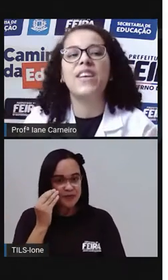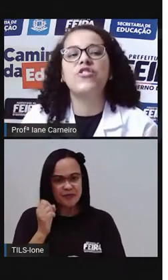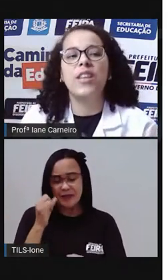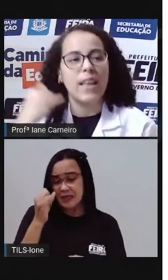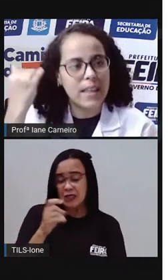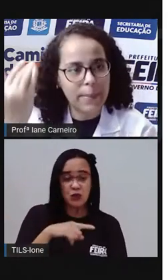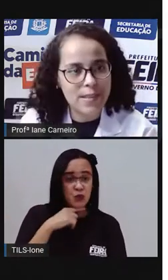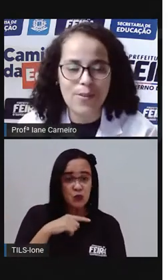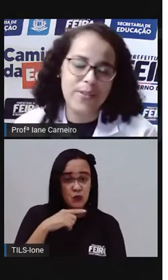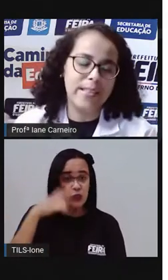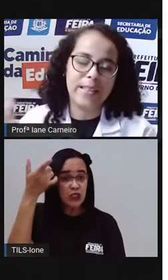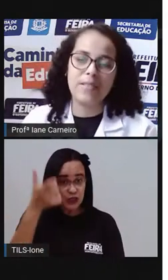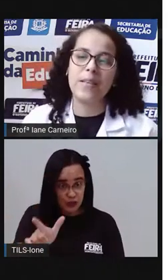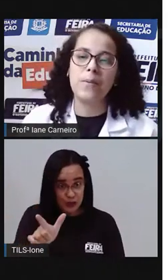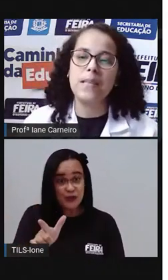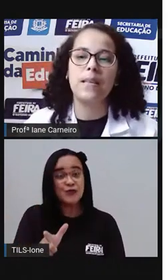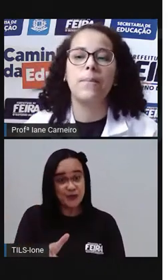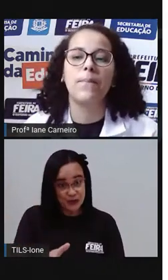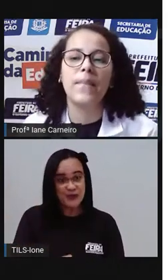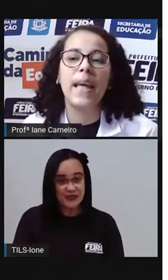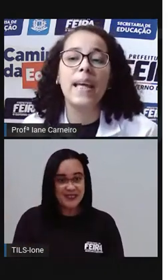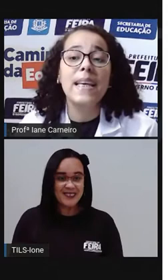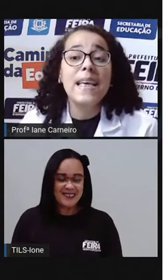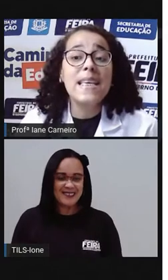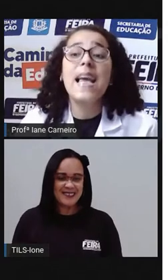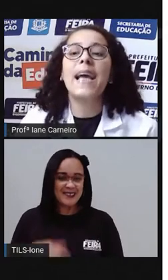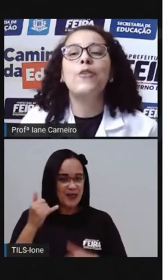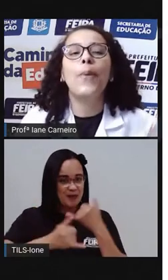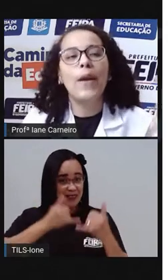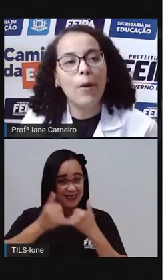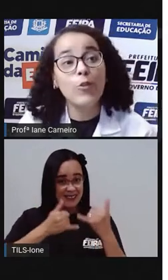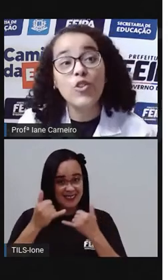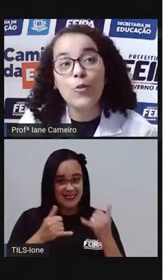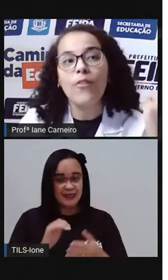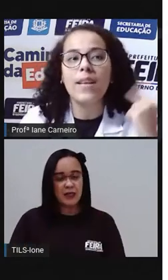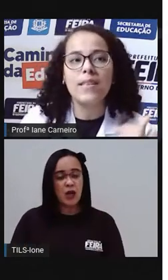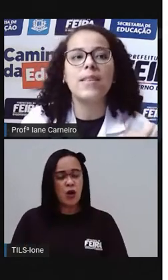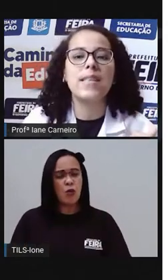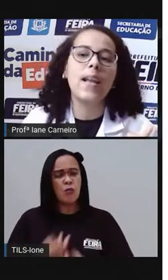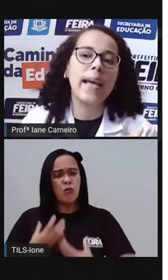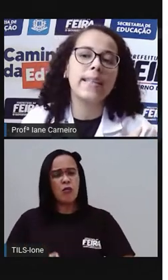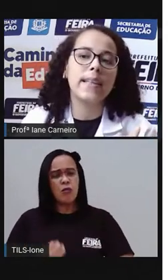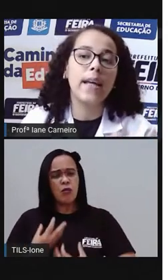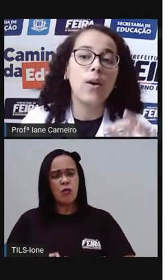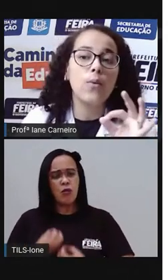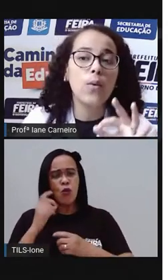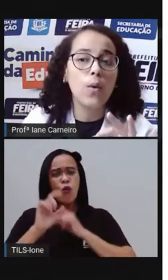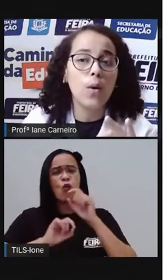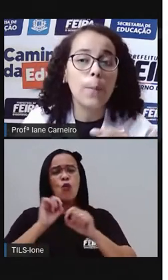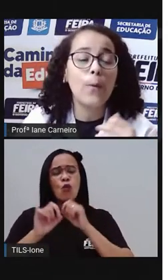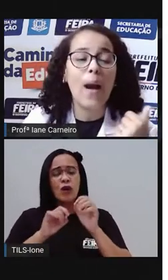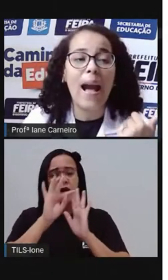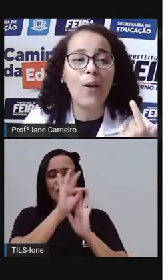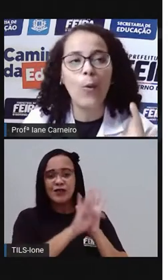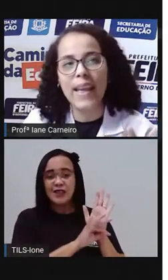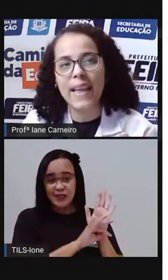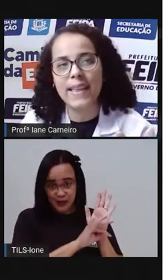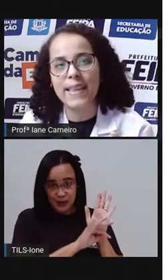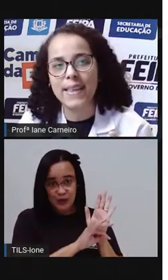naquela vez, tenta mais uma vez até você conseguir. E aí, poema continua fazendo esse alerta. O corpo